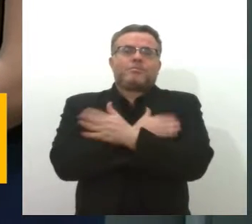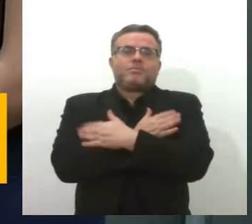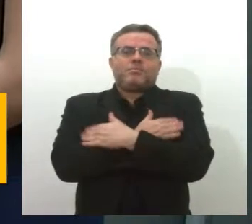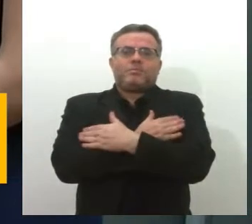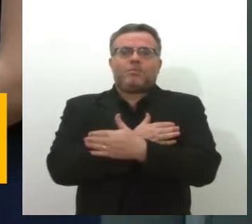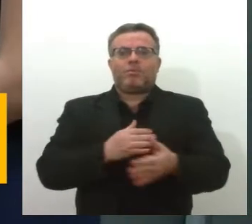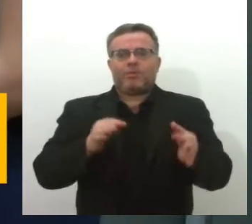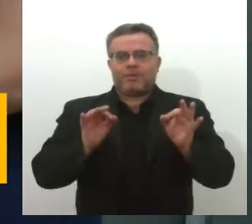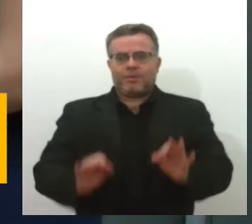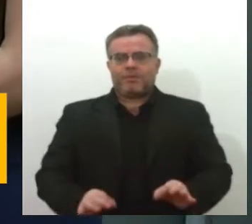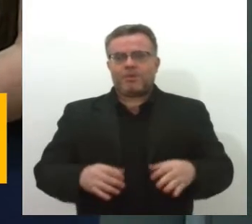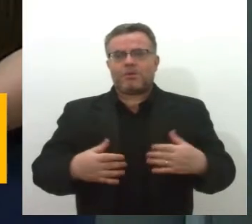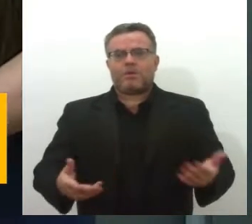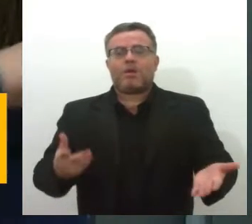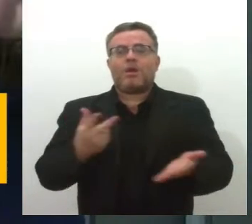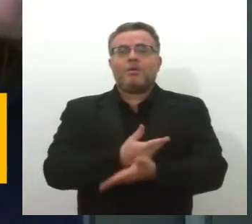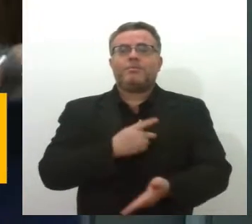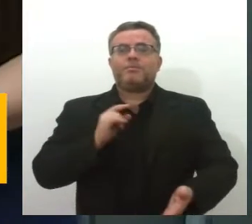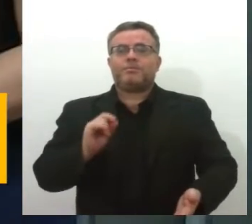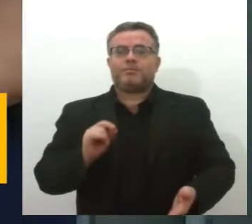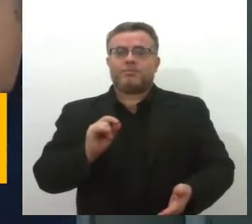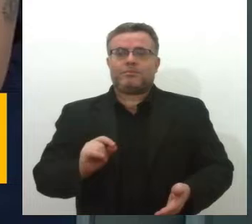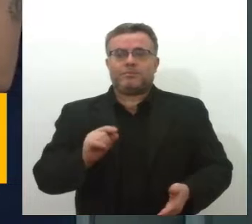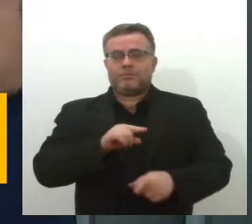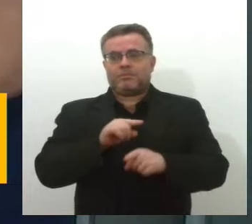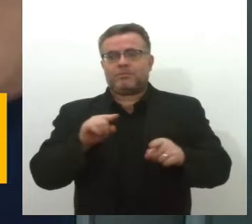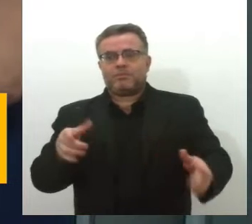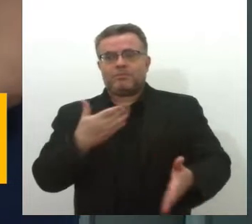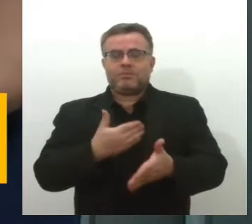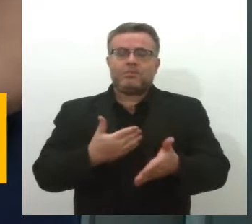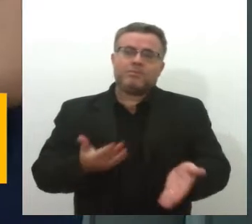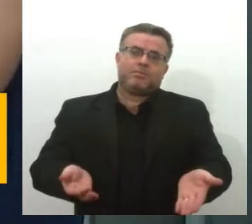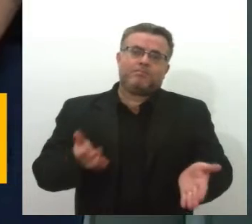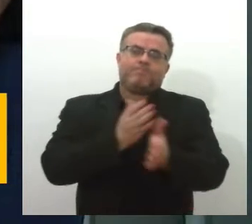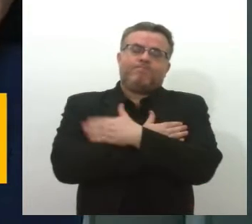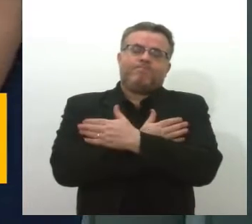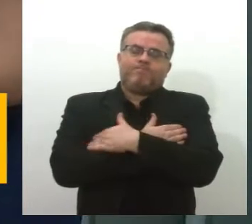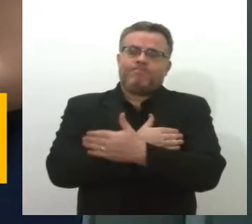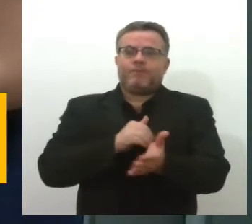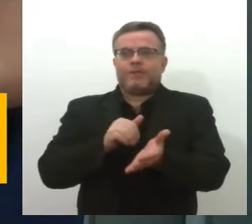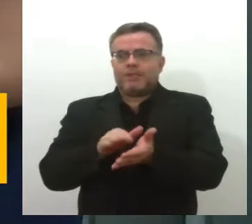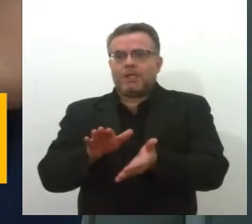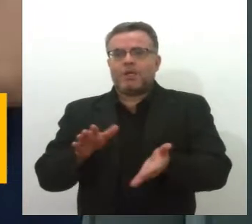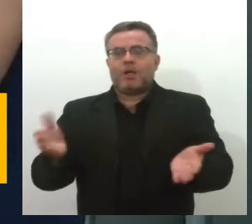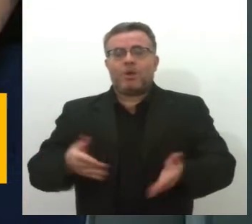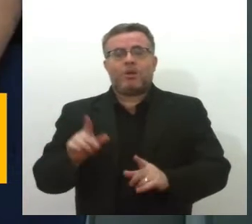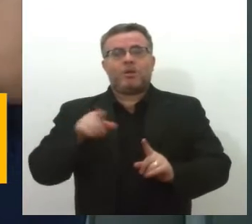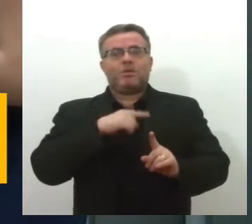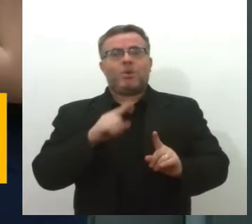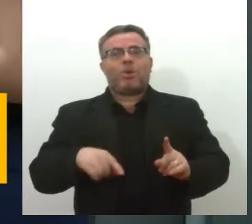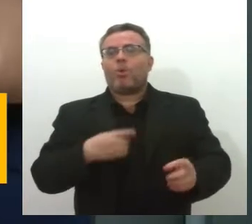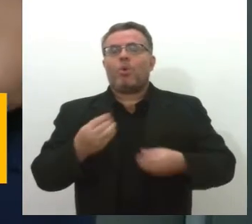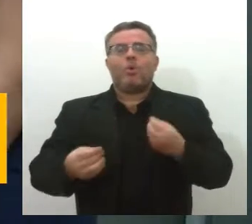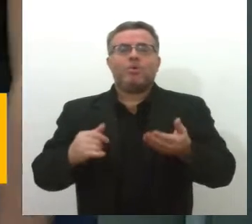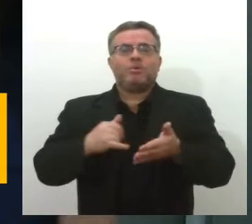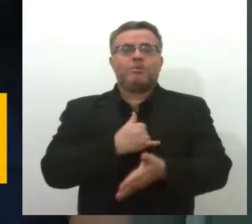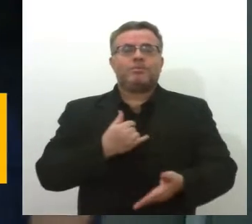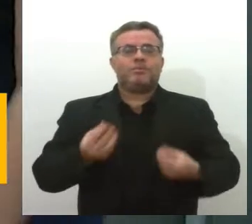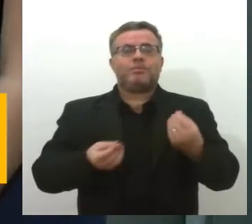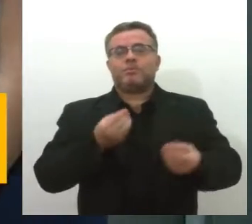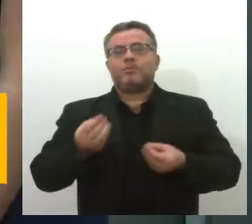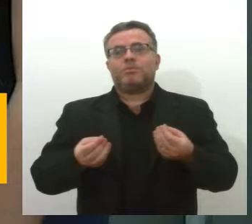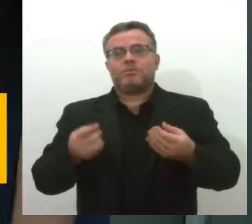Exatamente. Aí o que acontece? A pessoa perdeu o emprego e aí ela quer cancelar esse contrato. Como ela deve proceder?